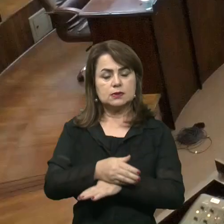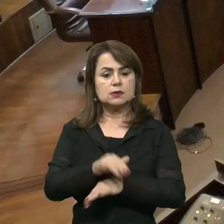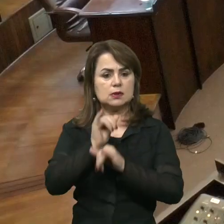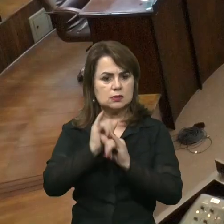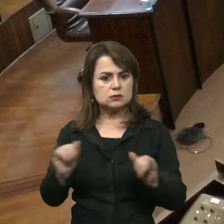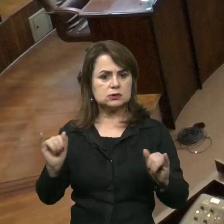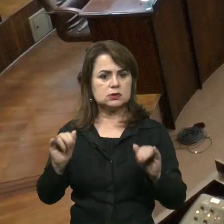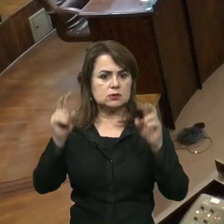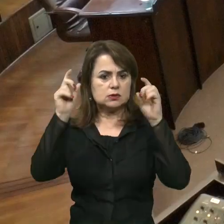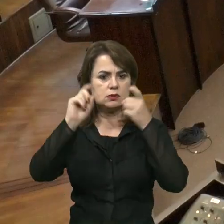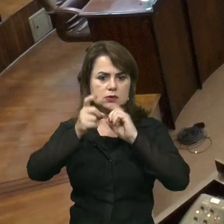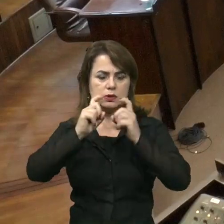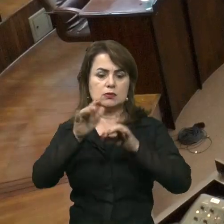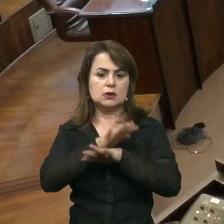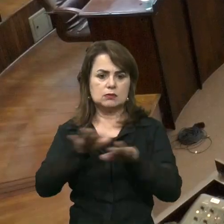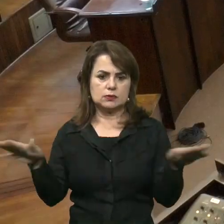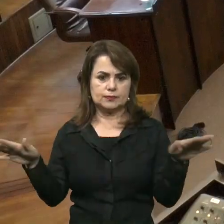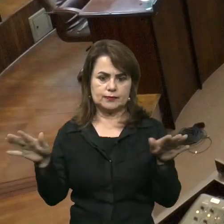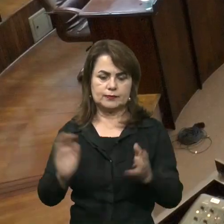Projeto De